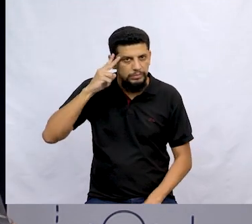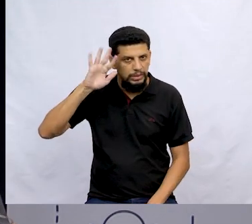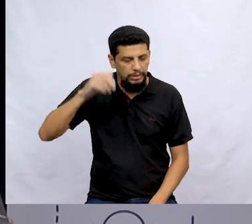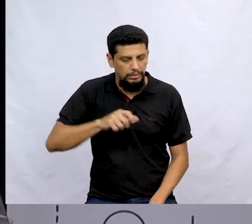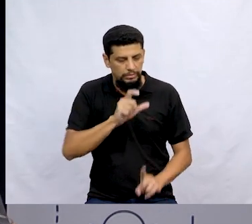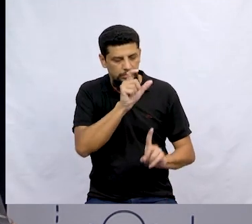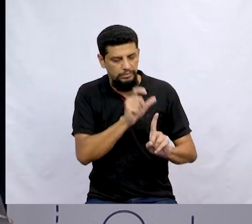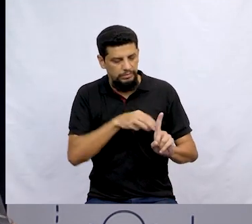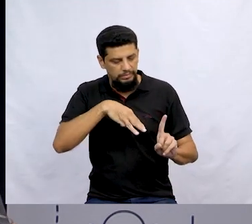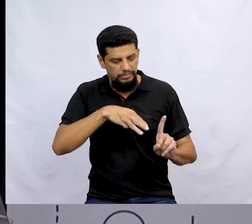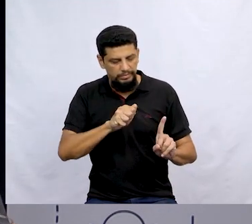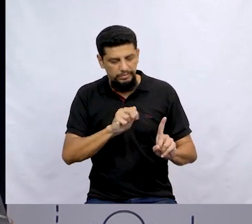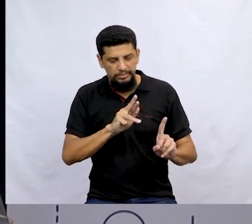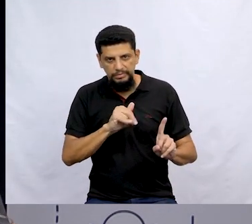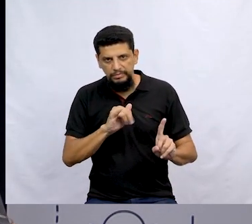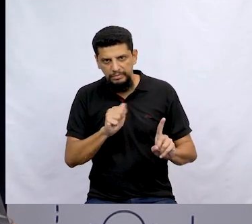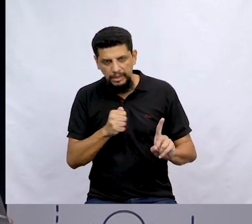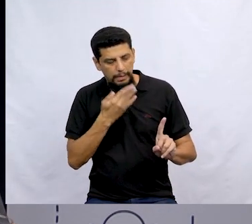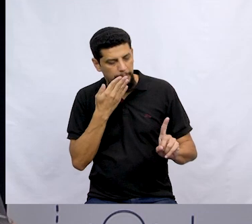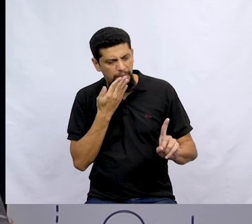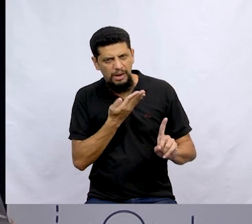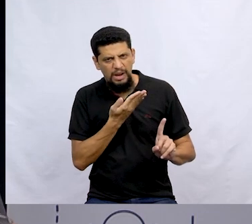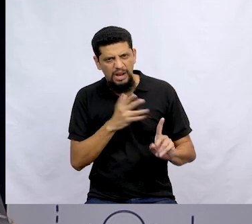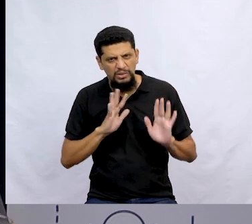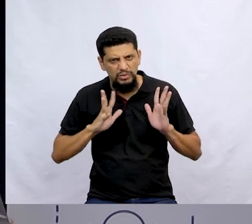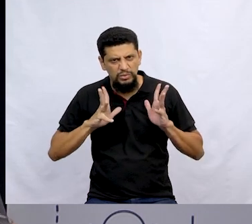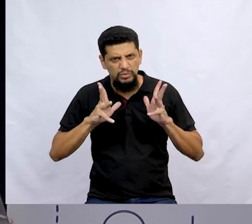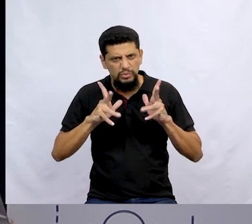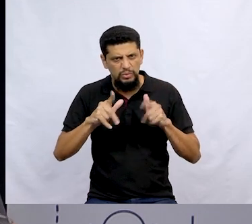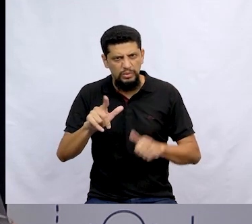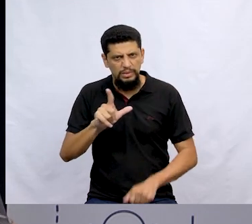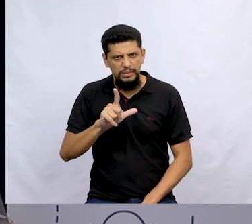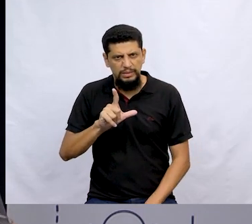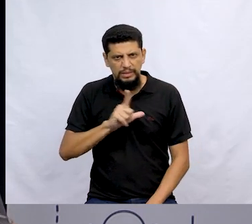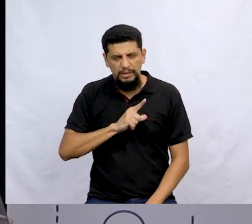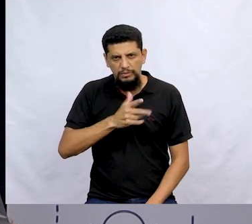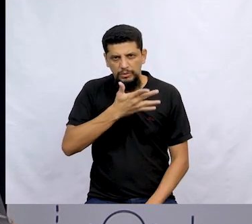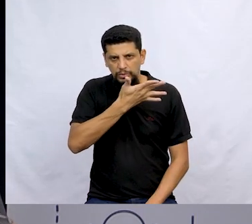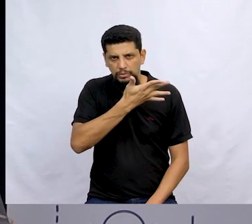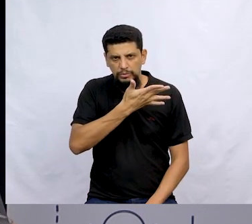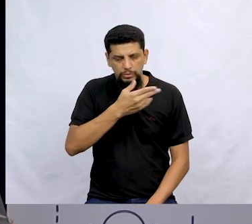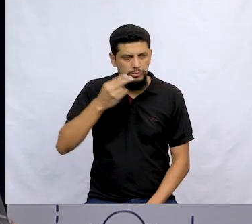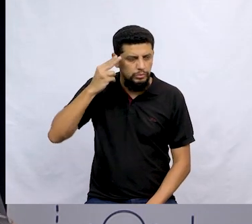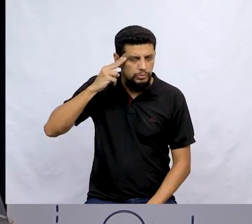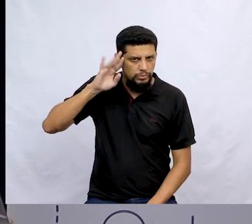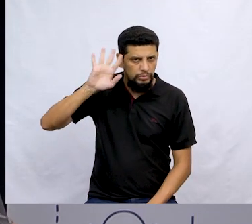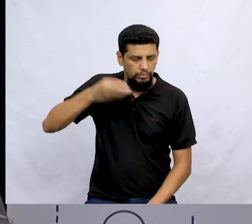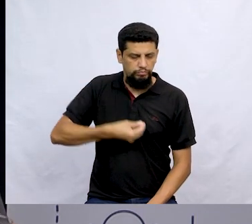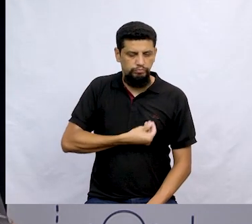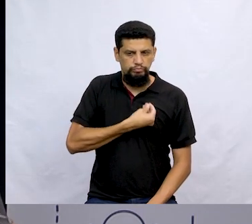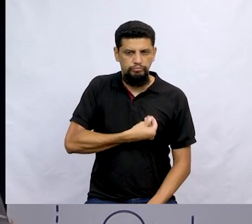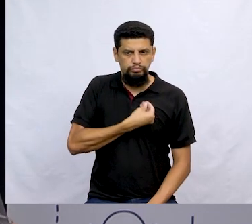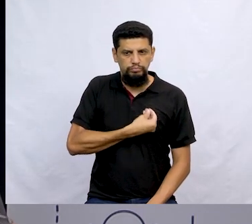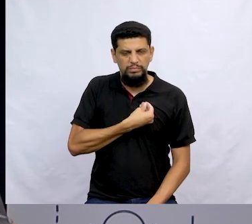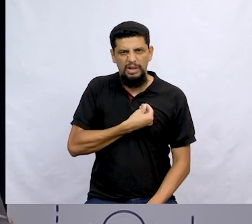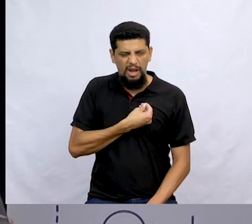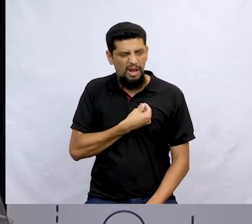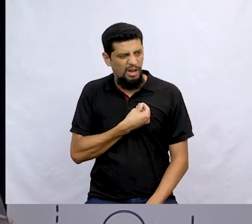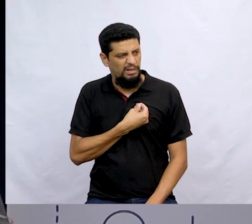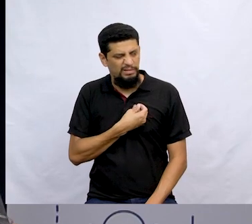pediu. Ah, ela disse assim... Ah, todo mundo tem um sonho na vida, né? Disse ela.